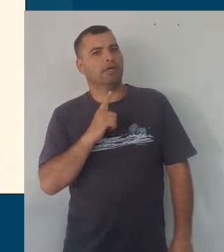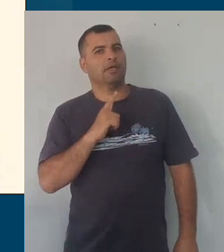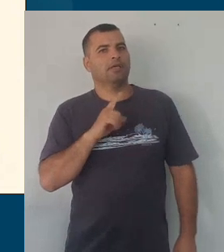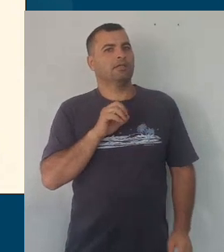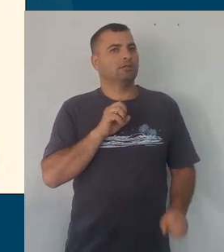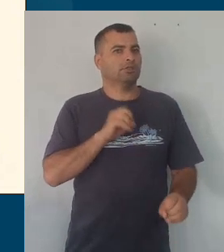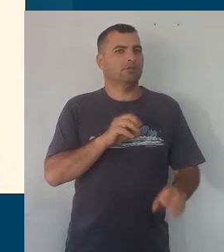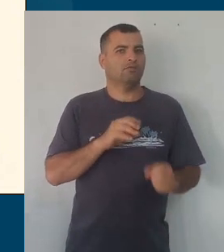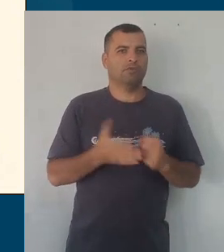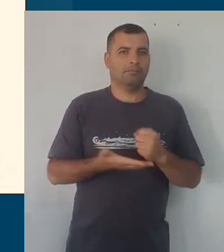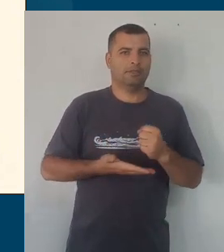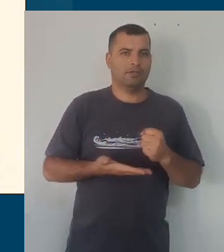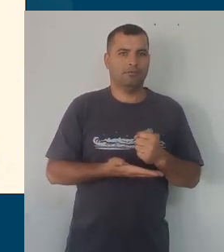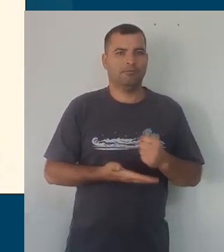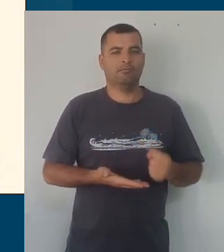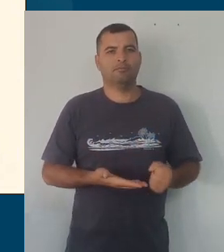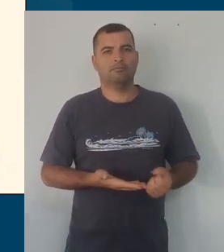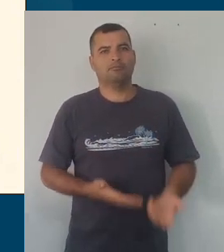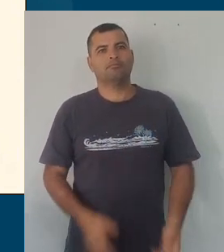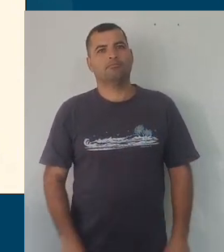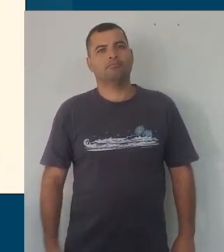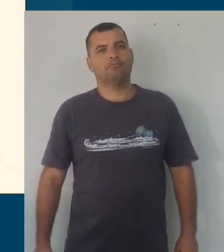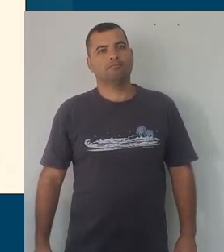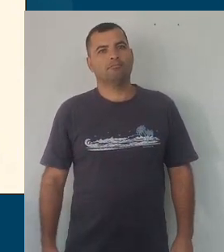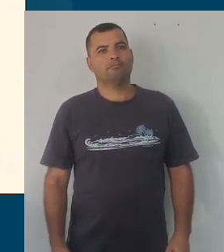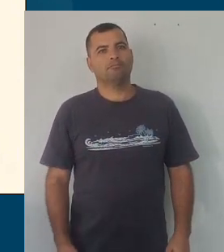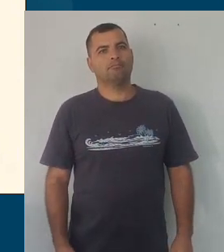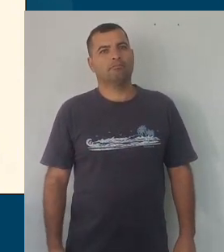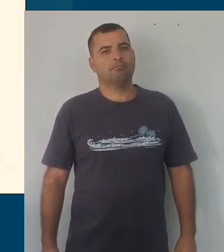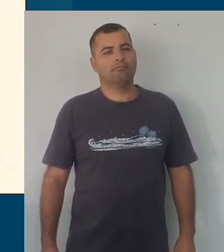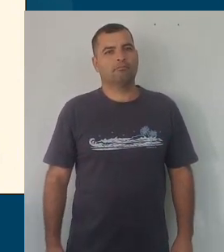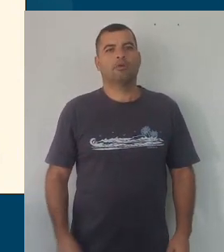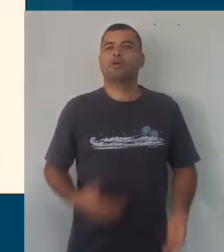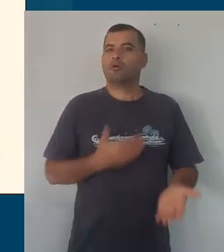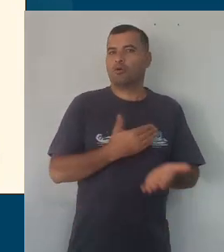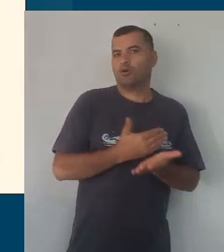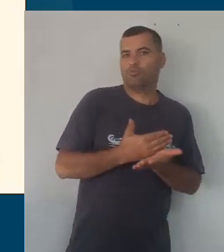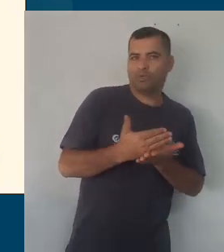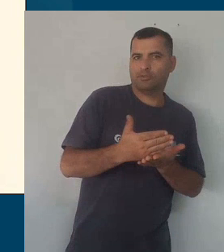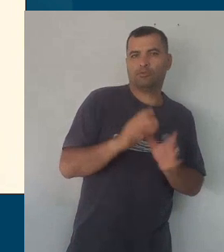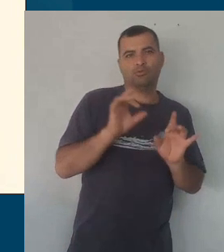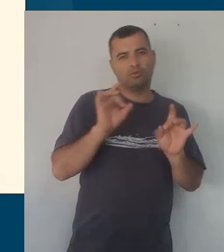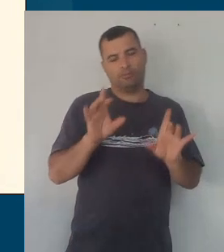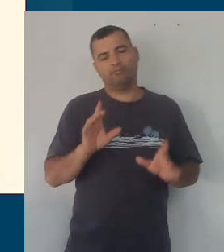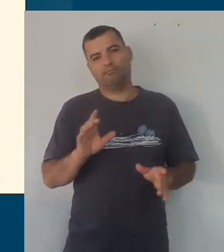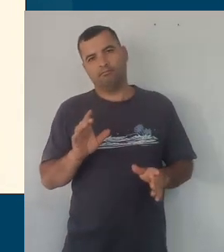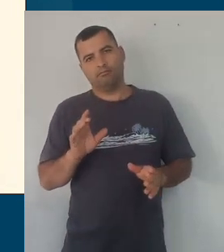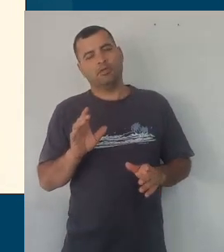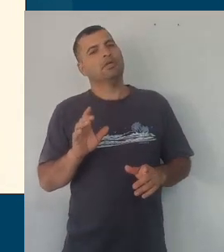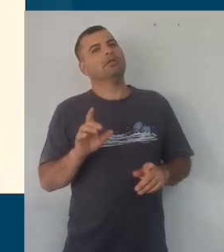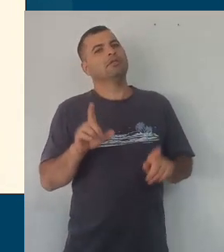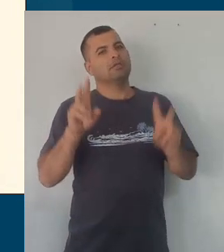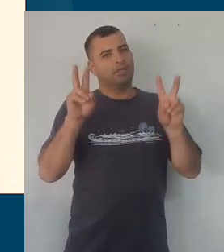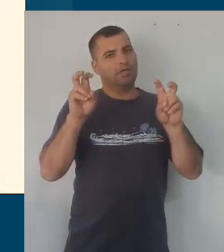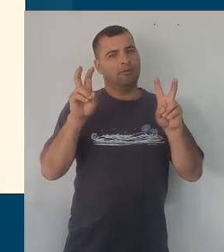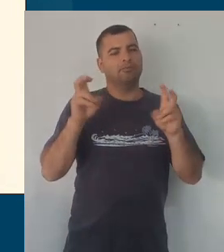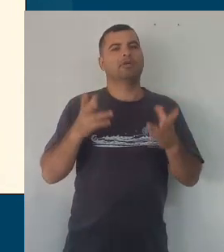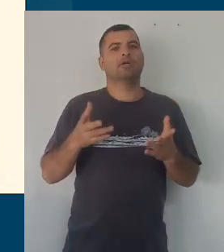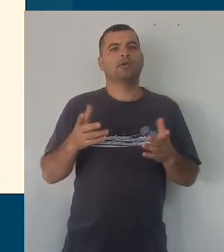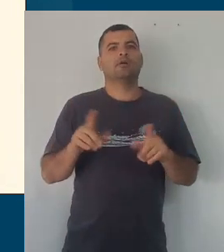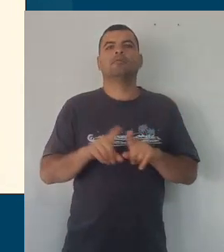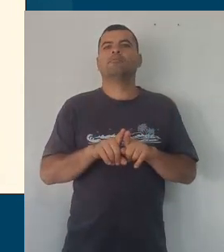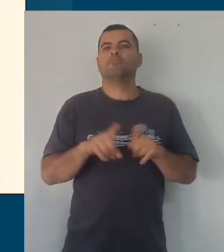fundamental. Então, há uma coisa, uma introdução à questão da avaliação, uma